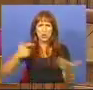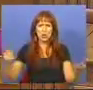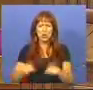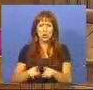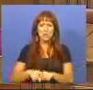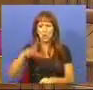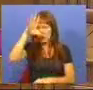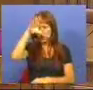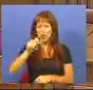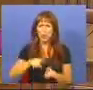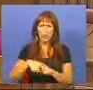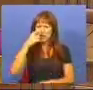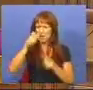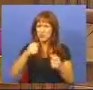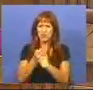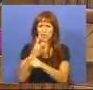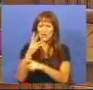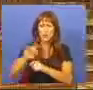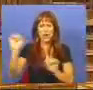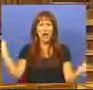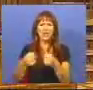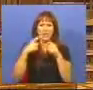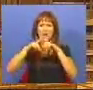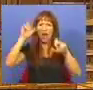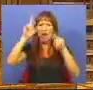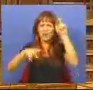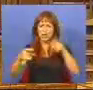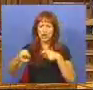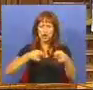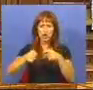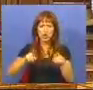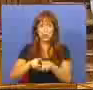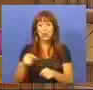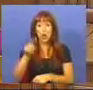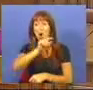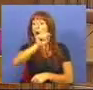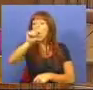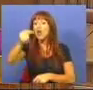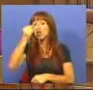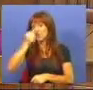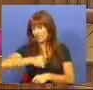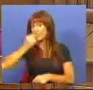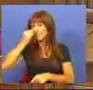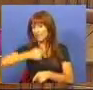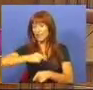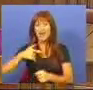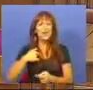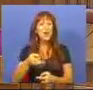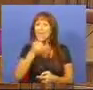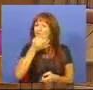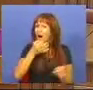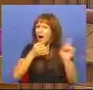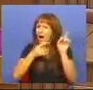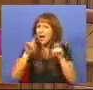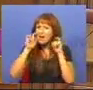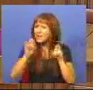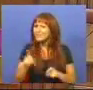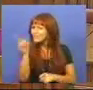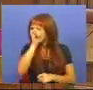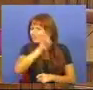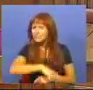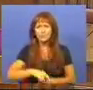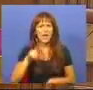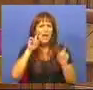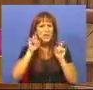ao Estado, aos contribuintes, para salvar acionistas e gestores os tais que falharam. Não nos fala sobre a supervisão.